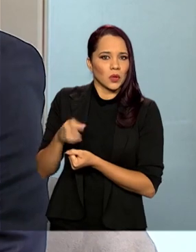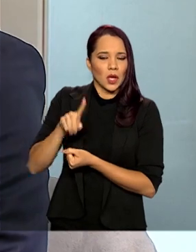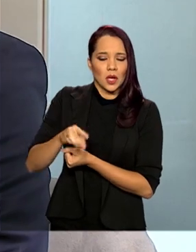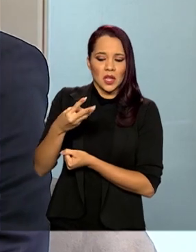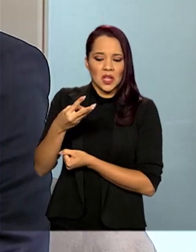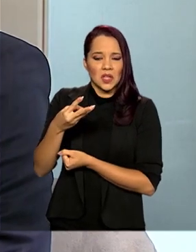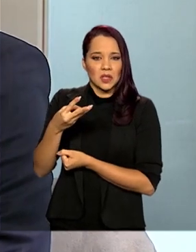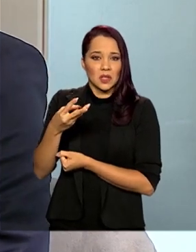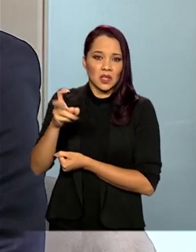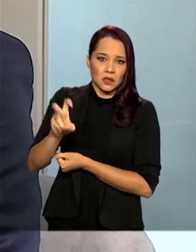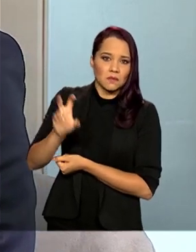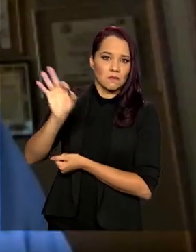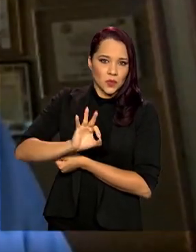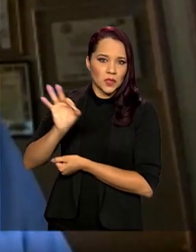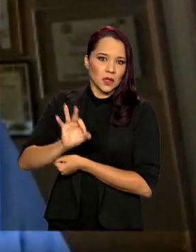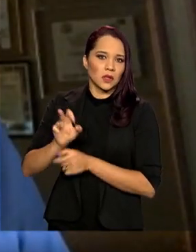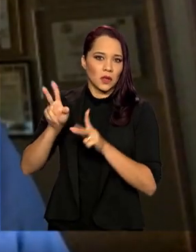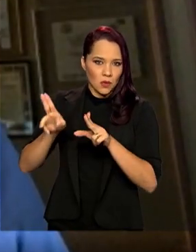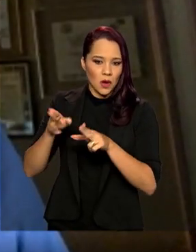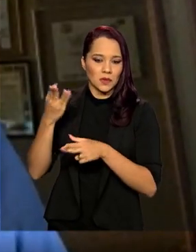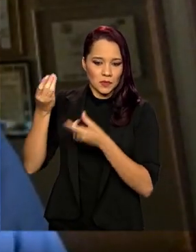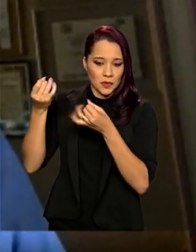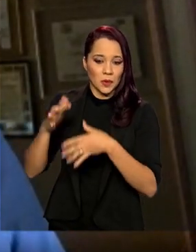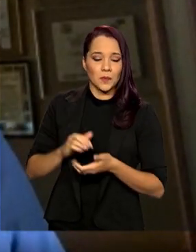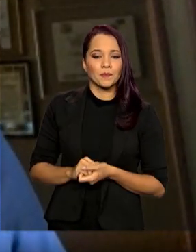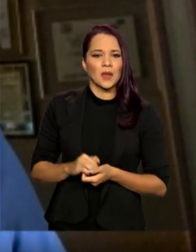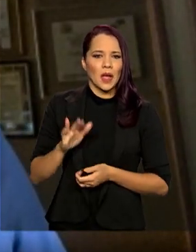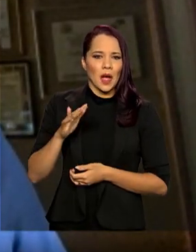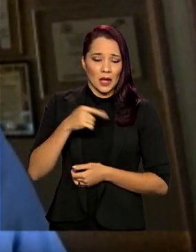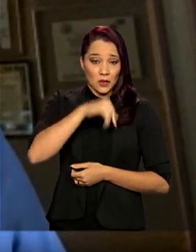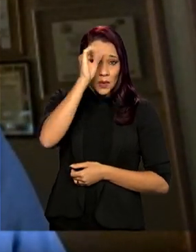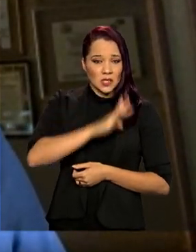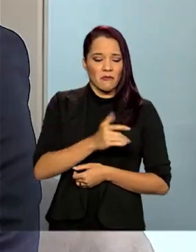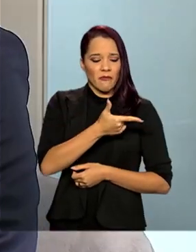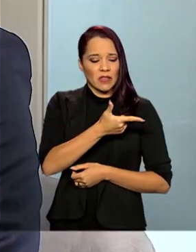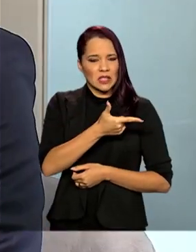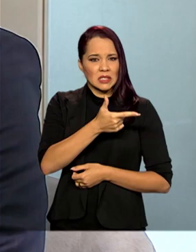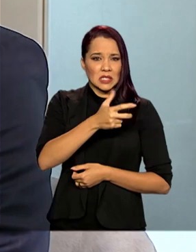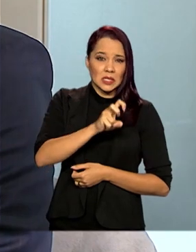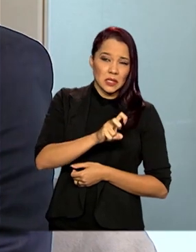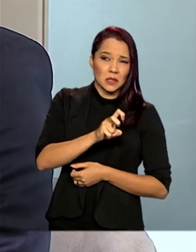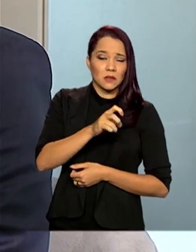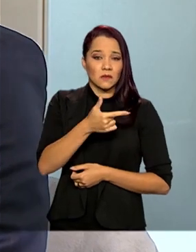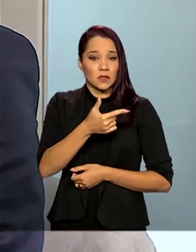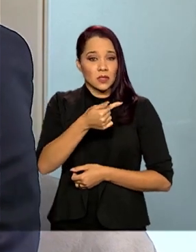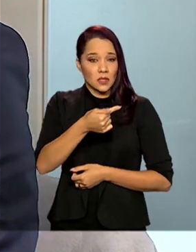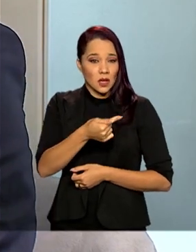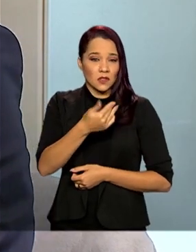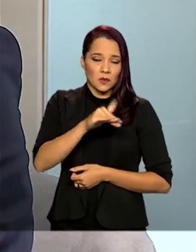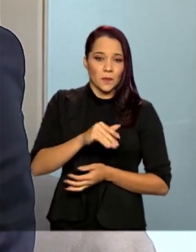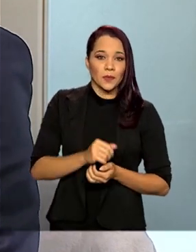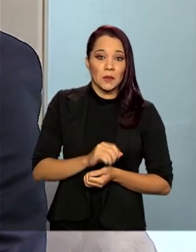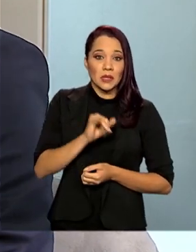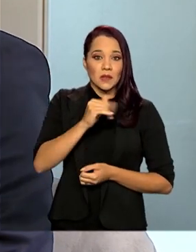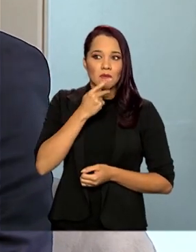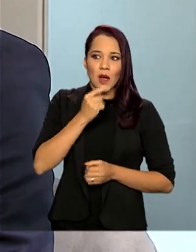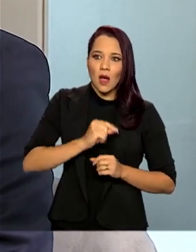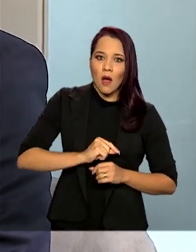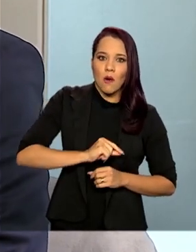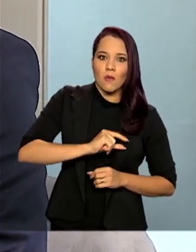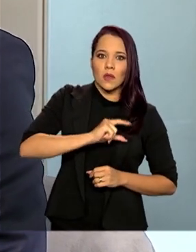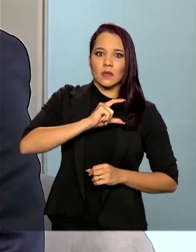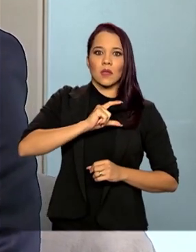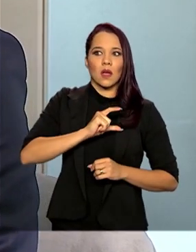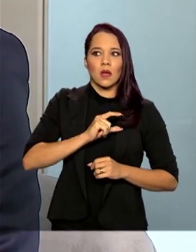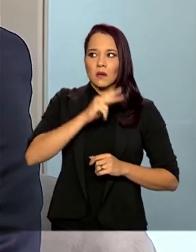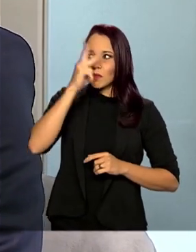torno de 30%, 35%, como o senhor colocou, a nossa fica entre 20%, 25%, chegando a 27,5%. Mas quando você fala em aumentar a alíquota, há